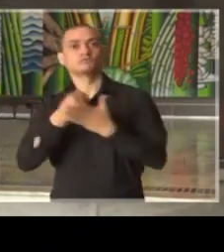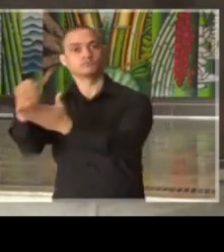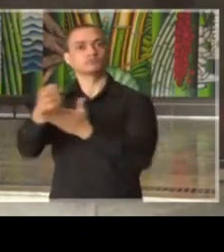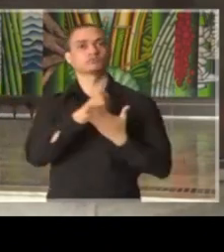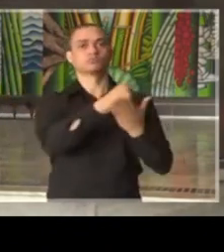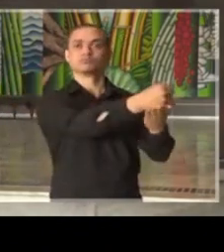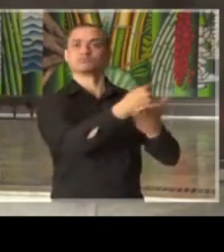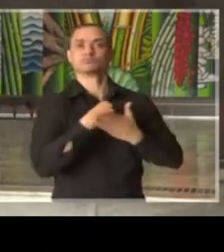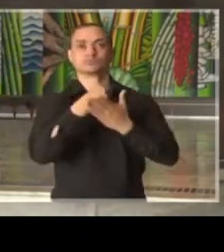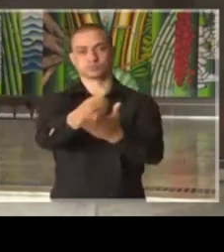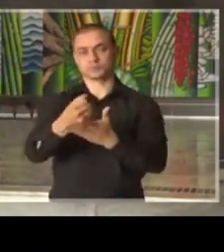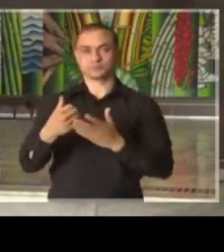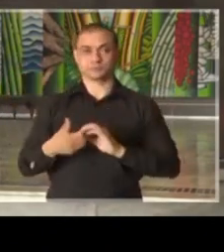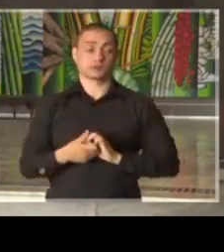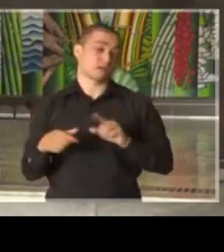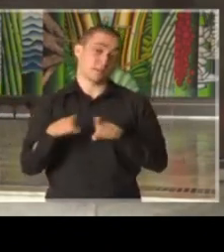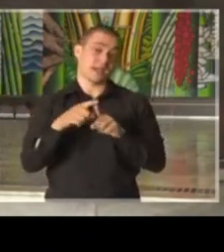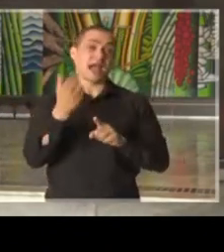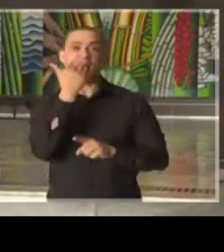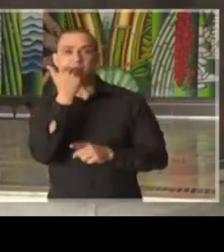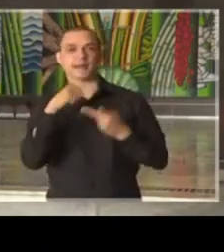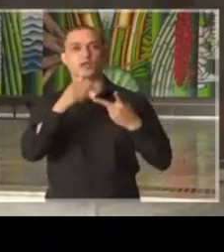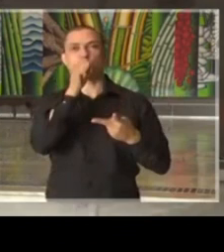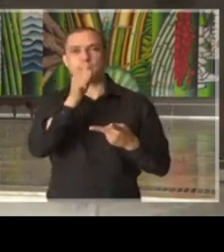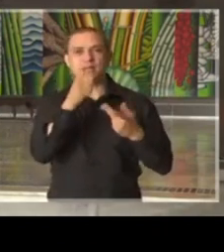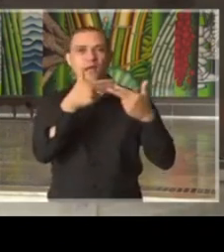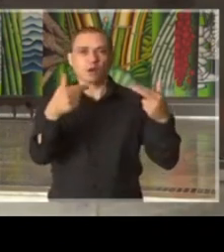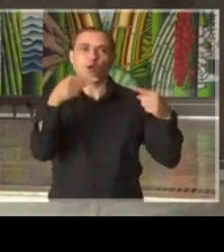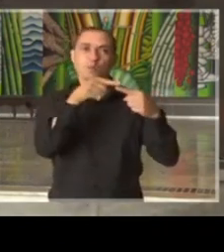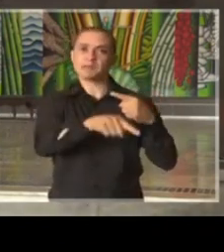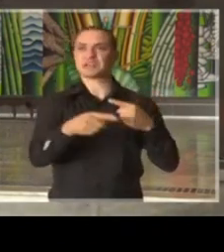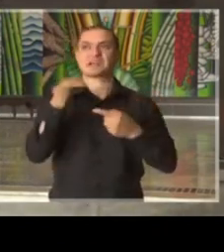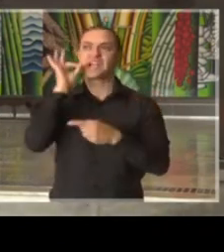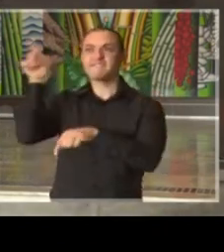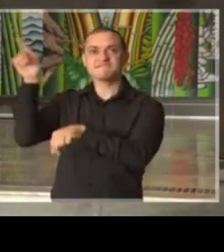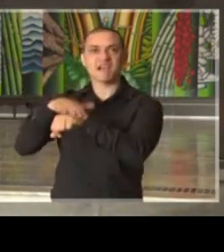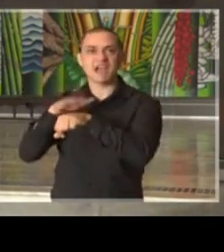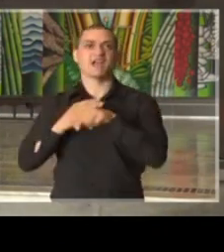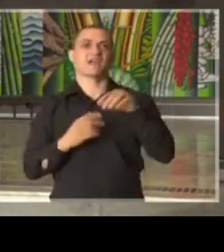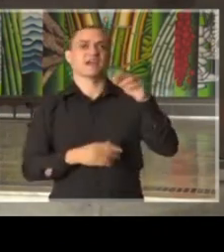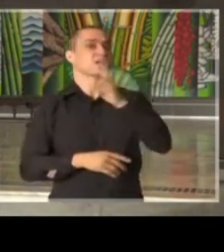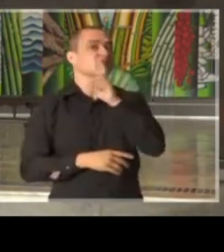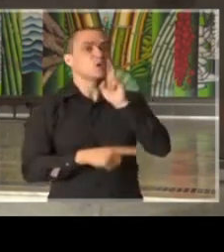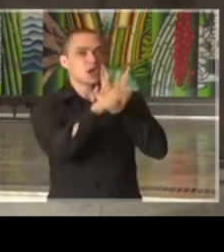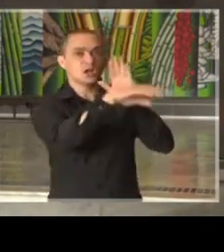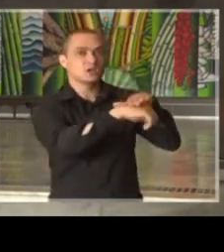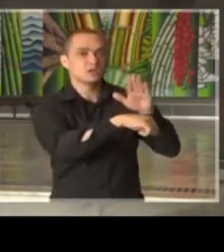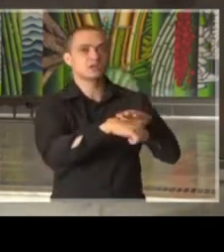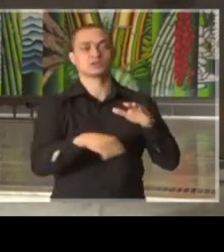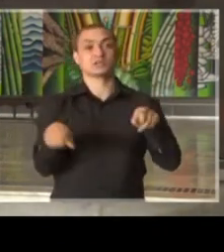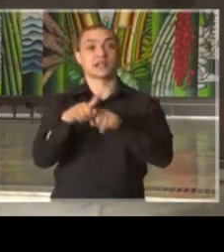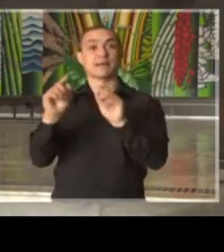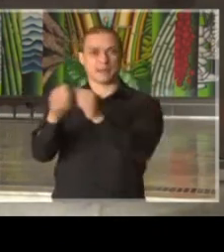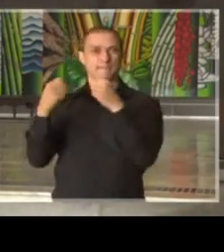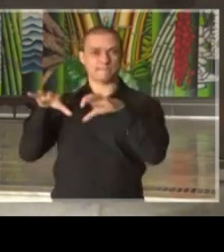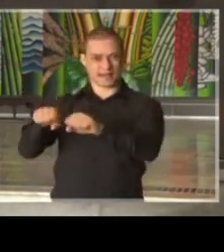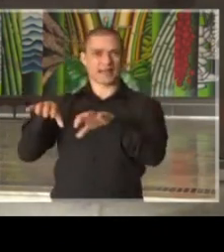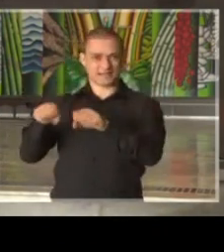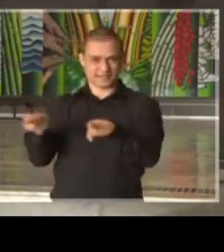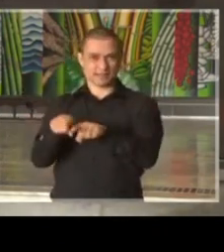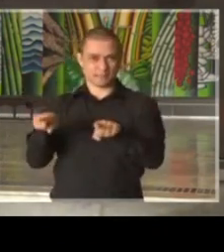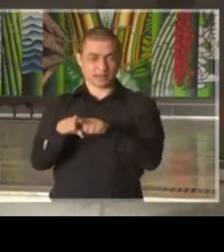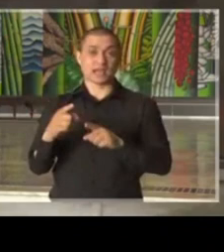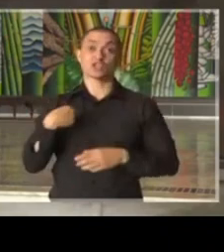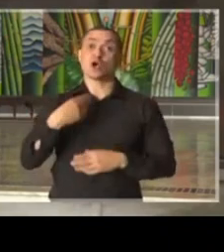de alimentos e bebidas preparados por cafés, bares, restaurantes e também padarias. Aproveito para